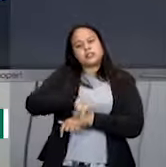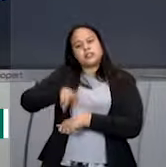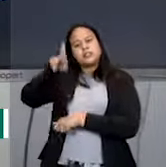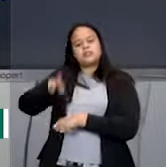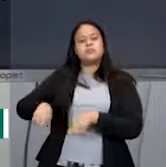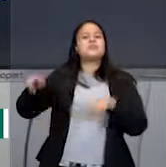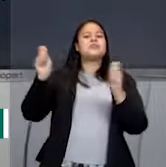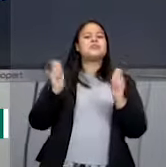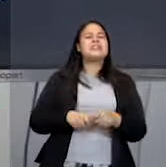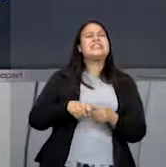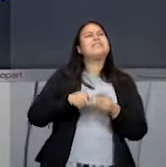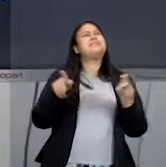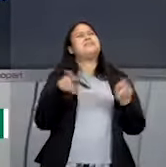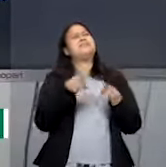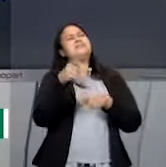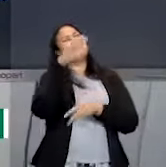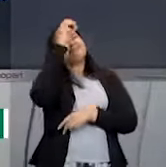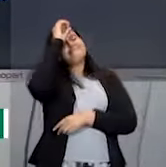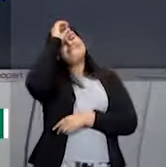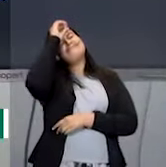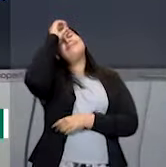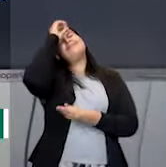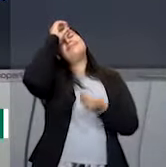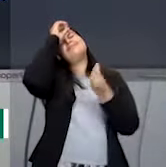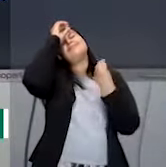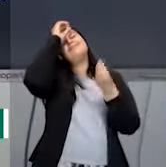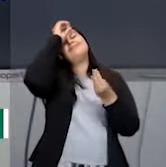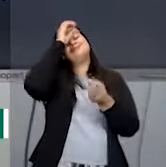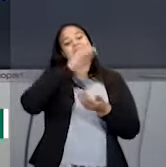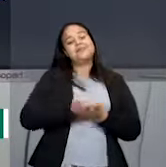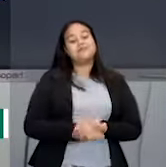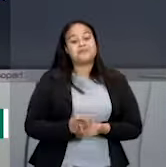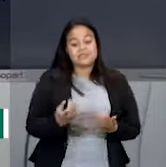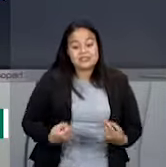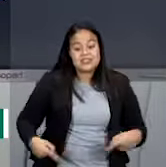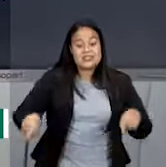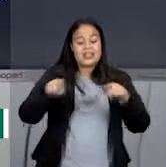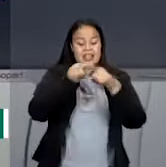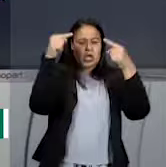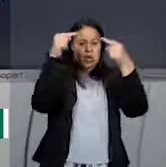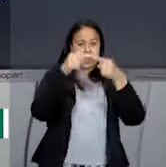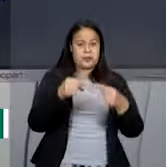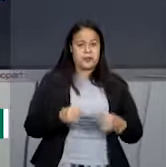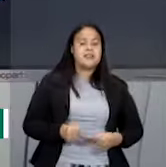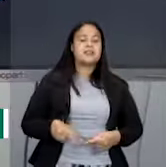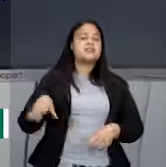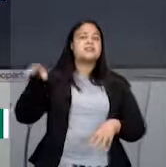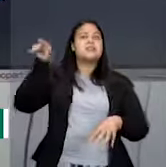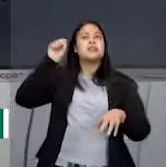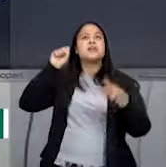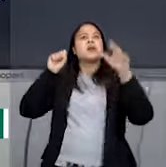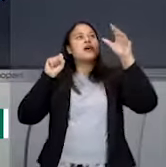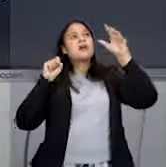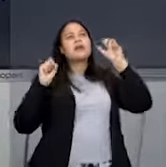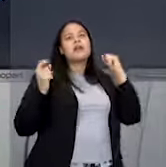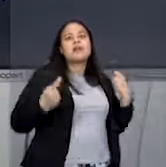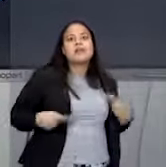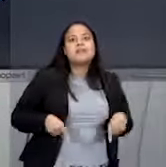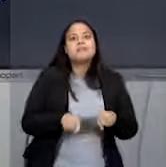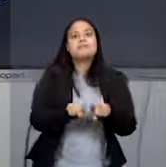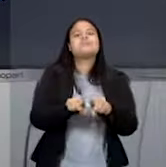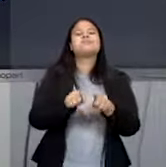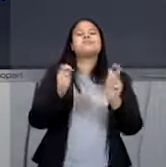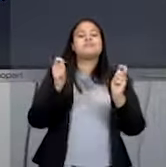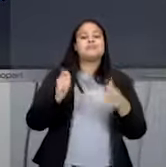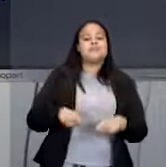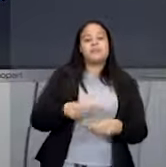Professora, eu não entendo nada dessas coisas. Harmonia é a combinação dos sons ouvidos simultaneamente. Ou seja, nós precisamos